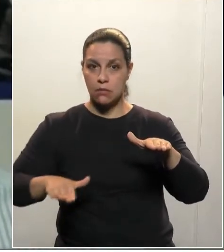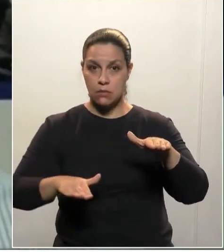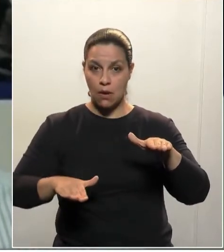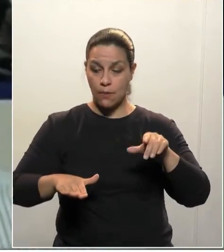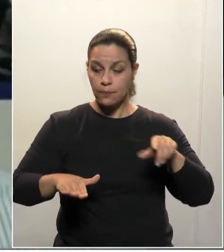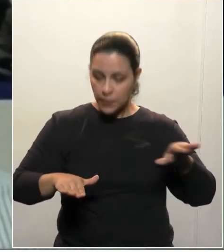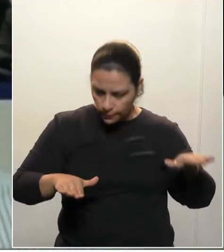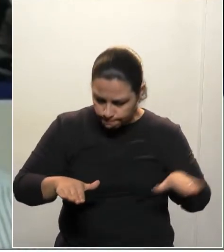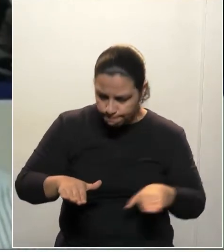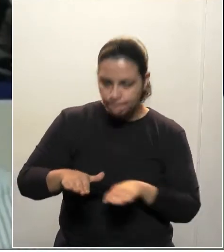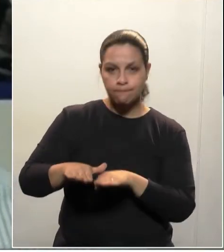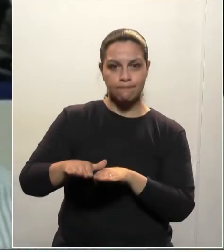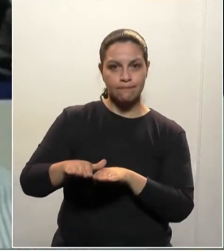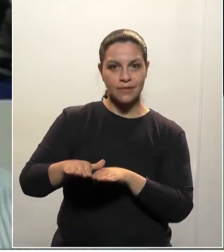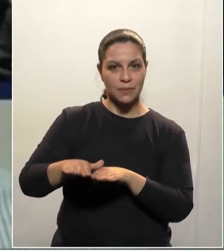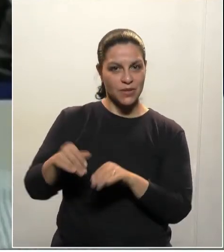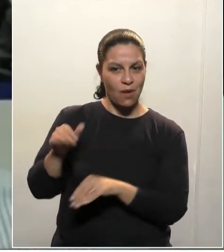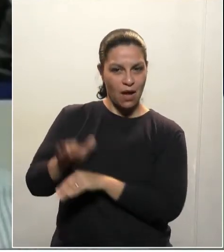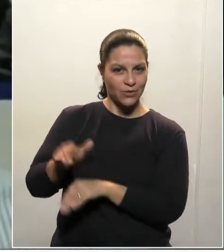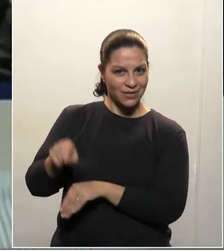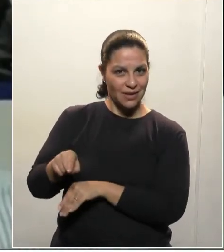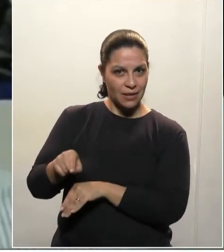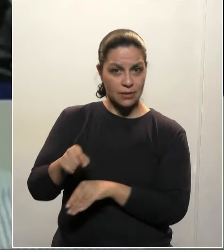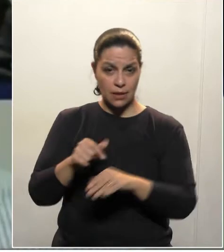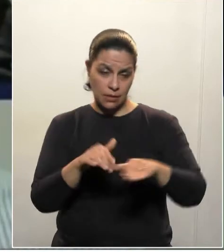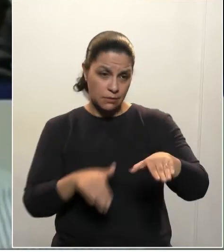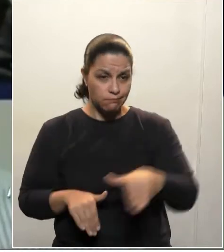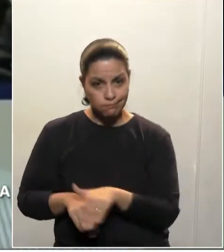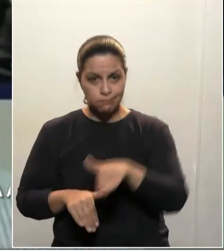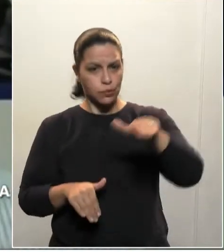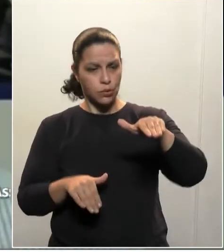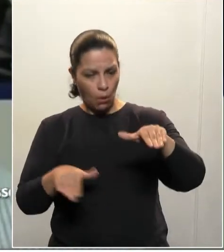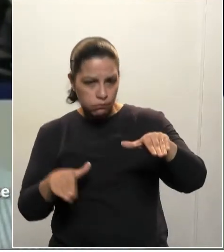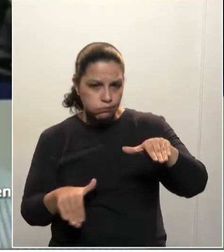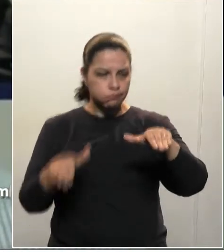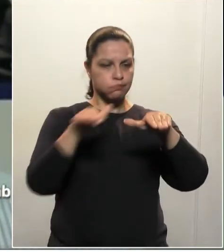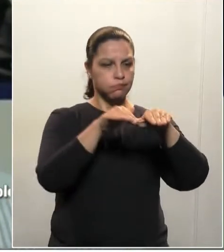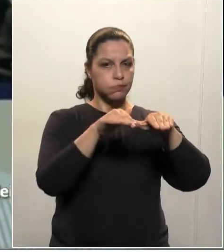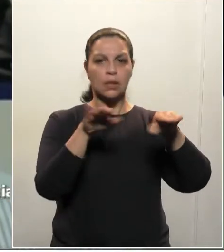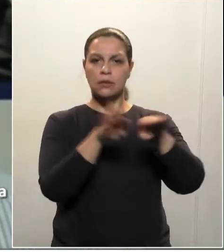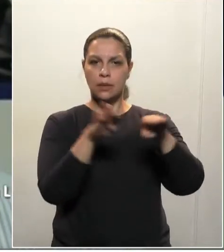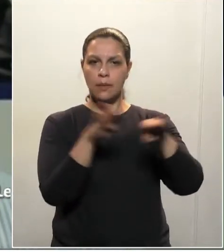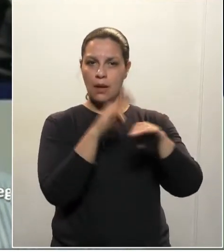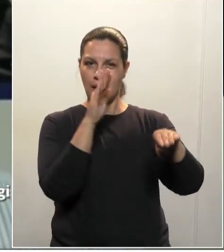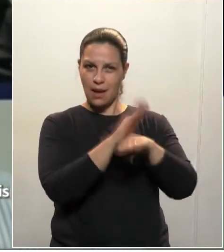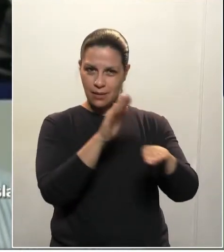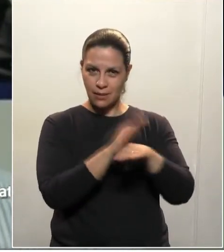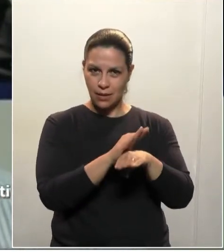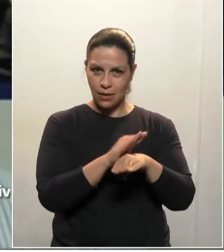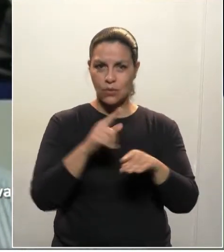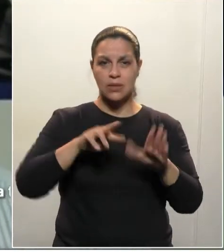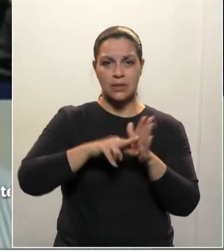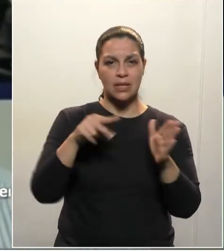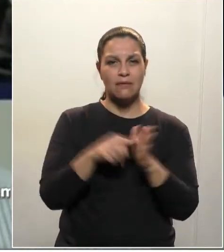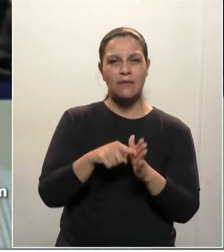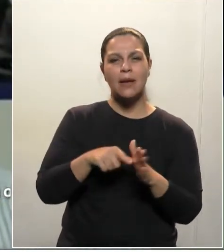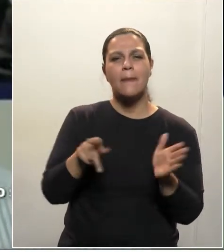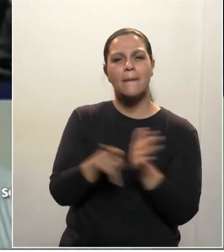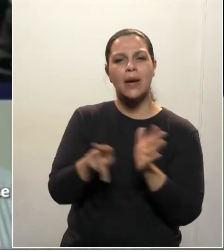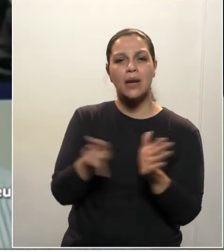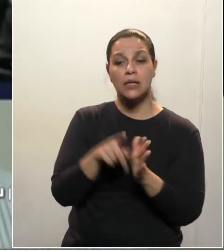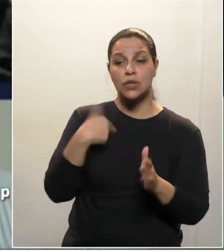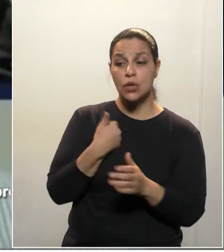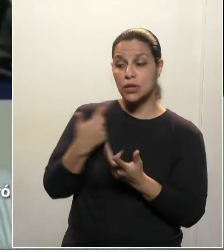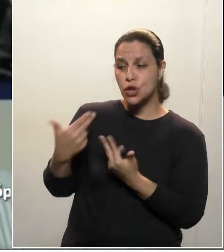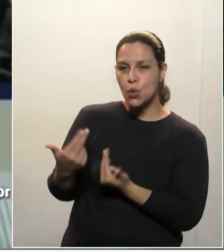medida das suas desigualdades. Isso, sim, é atendimento ao princípio da isonomia, tratar os desiguais na medida das